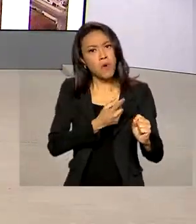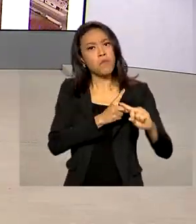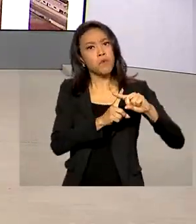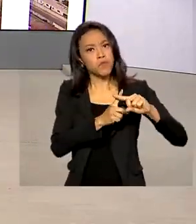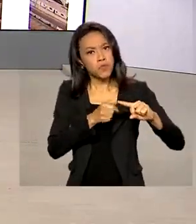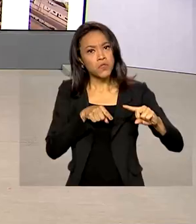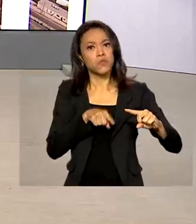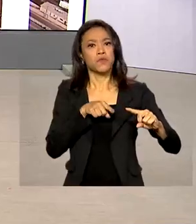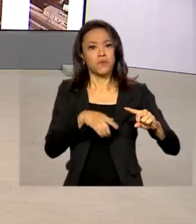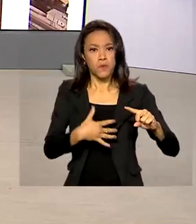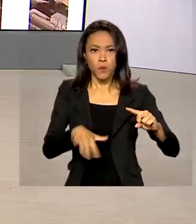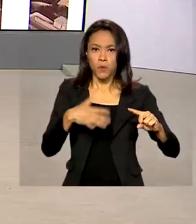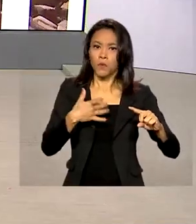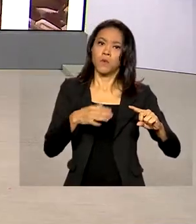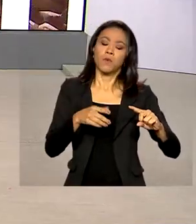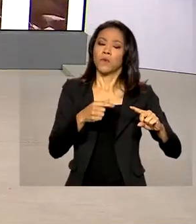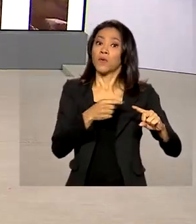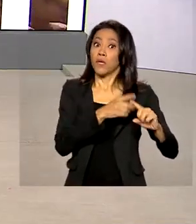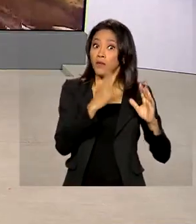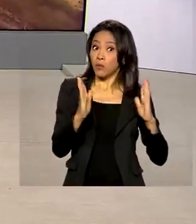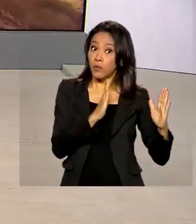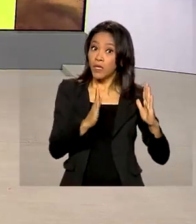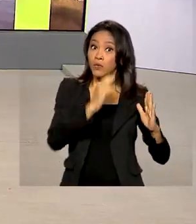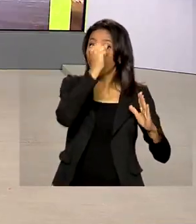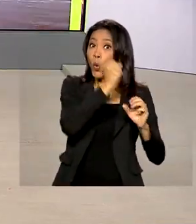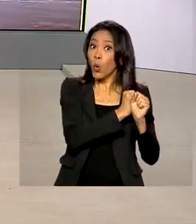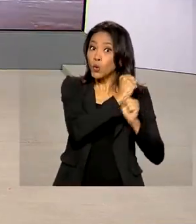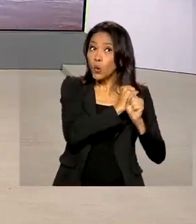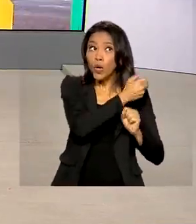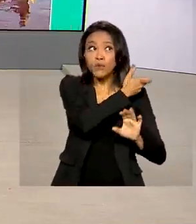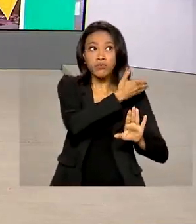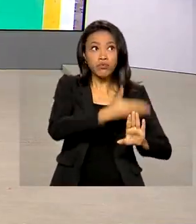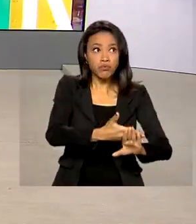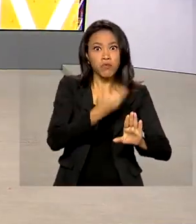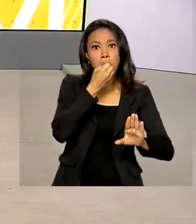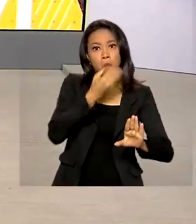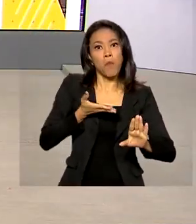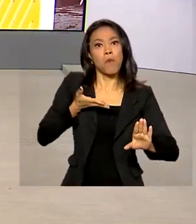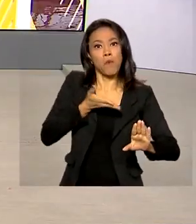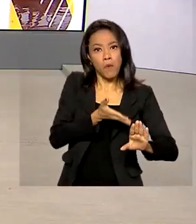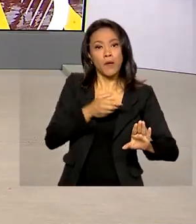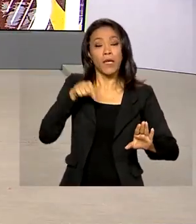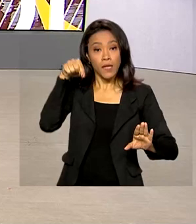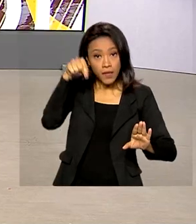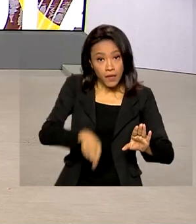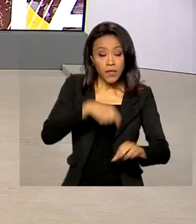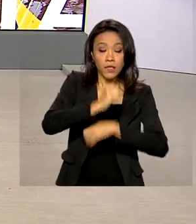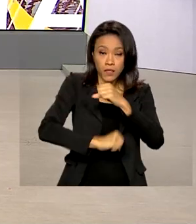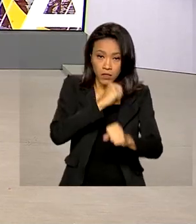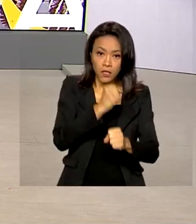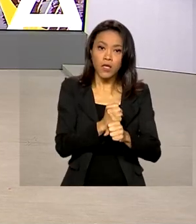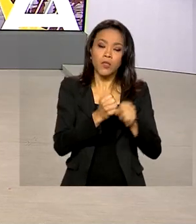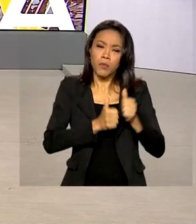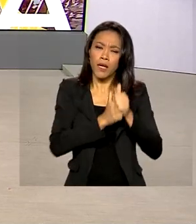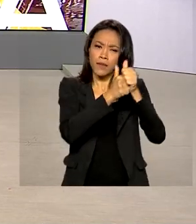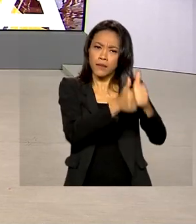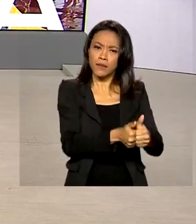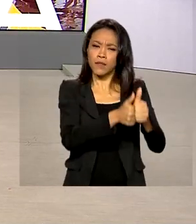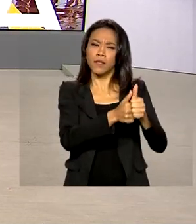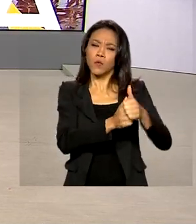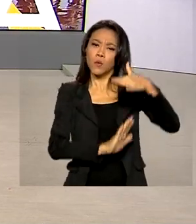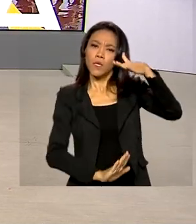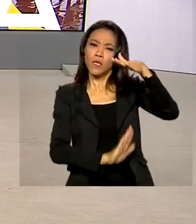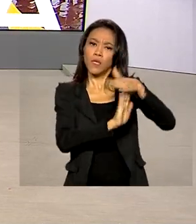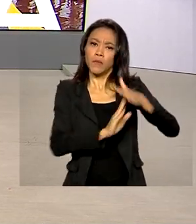primeiro superávit primário dos últimos oito anos. Um novo bloqueio do orçamento deste ano para o cumprimento do teto de